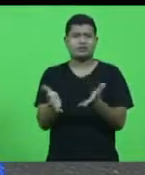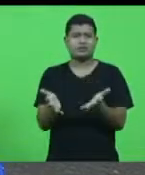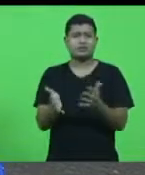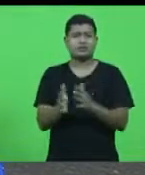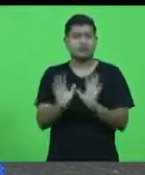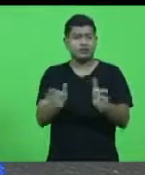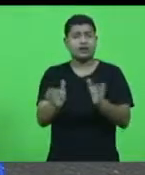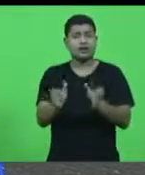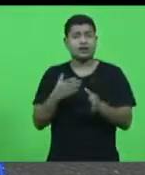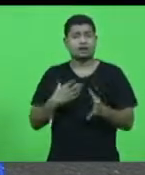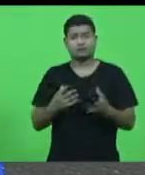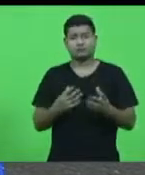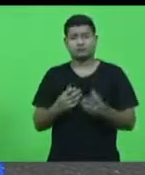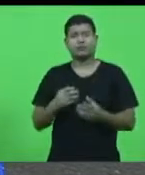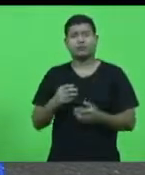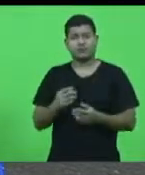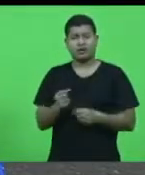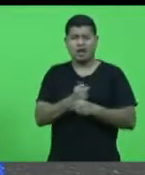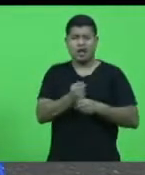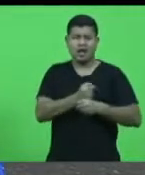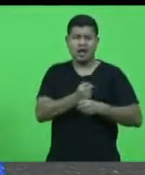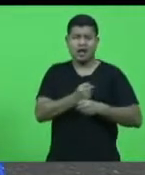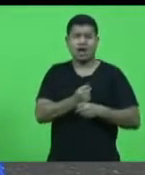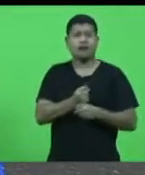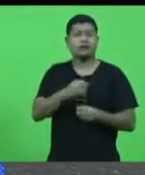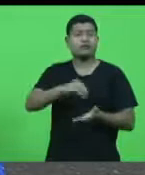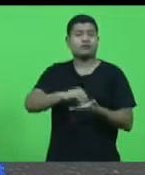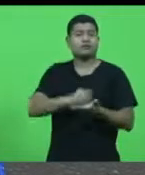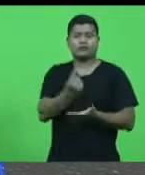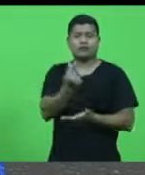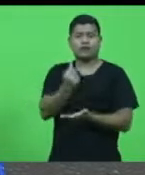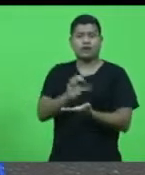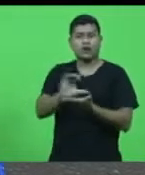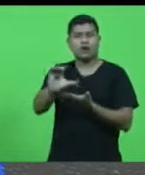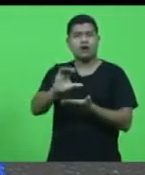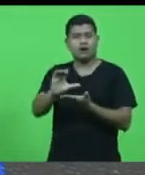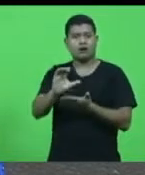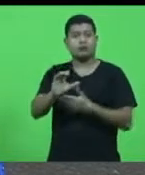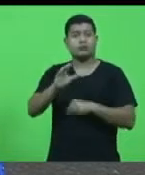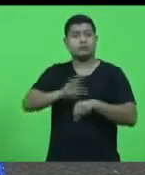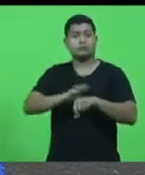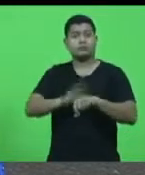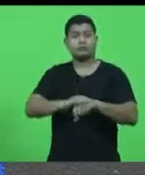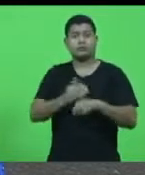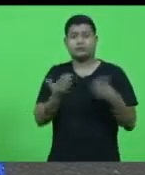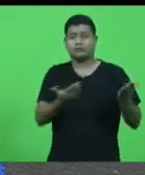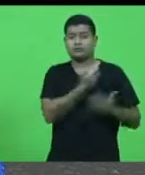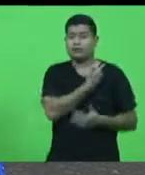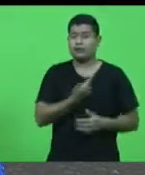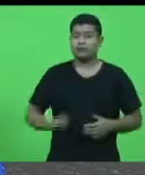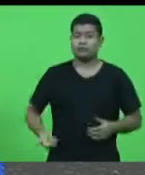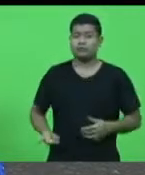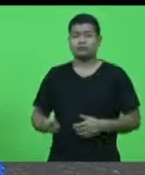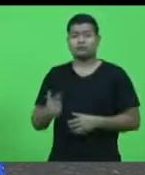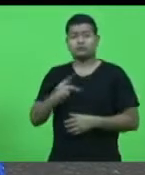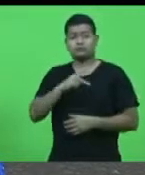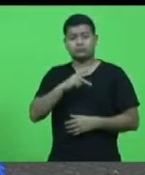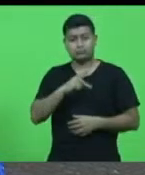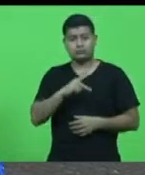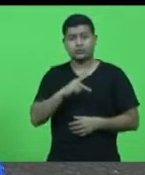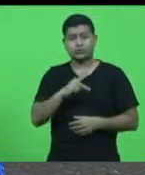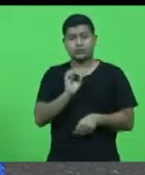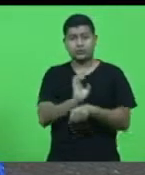tempo que não se investe recurso público nos nossos portos.